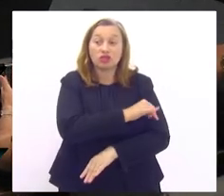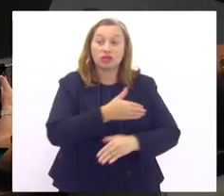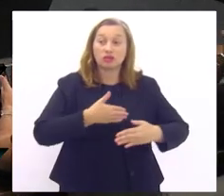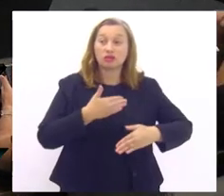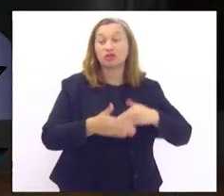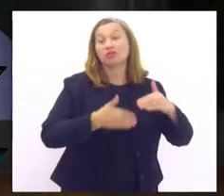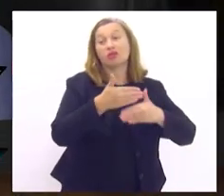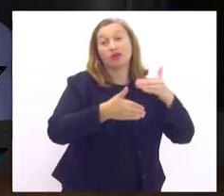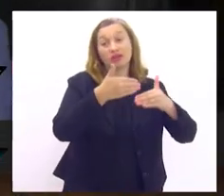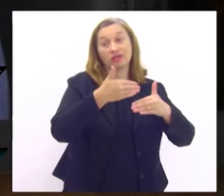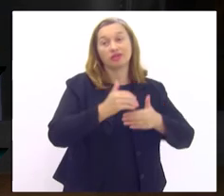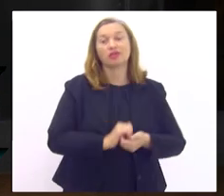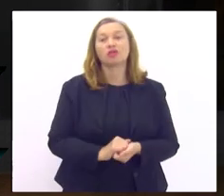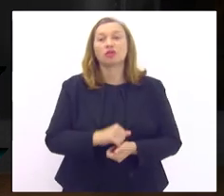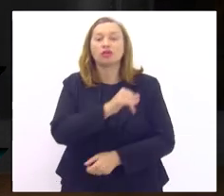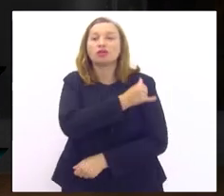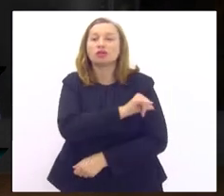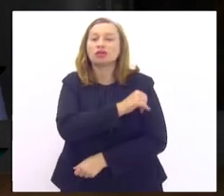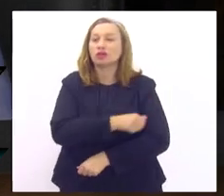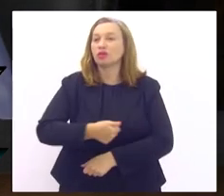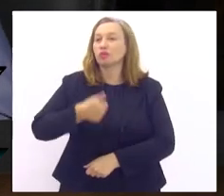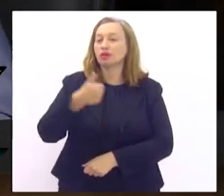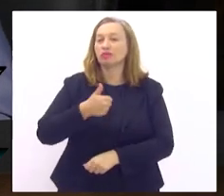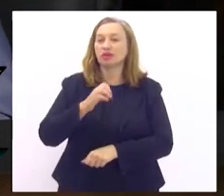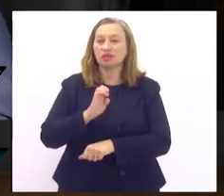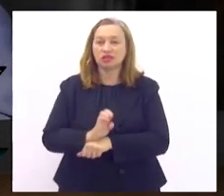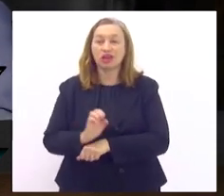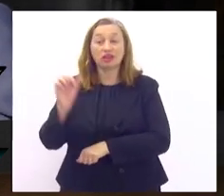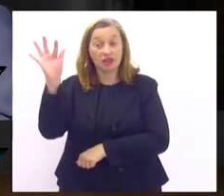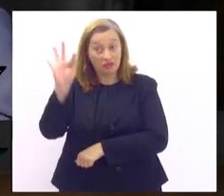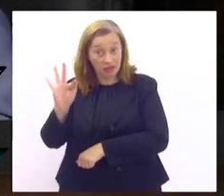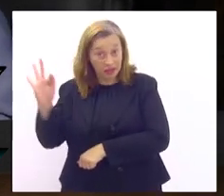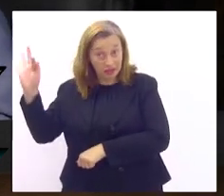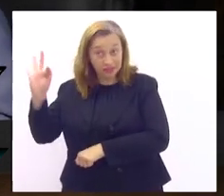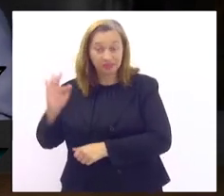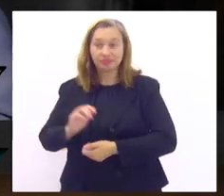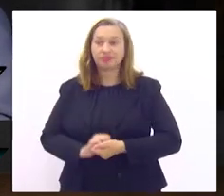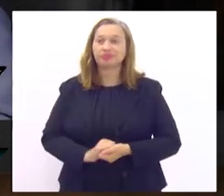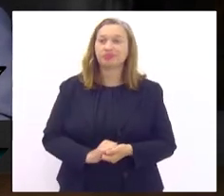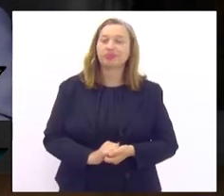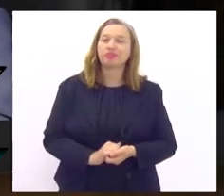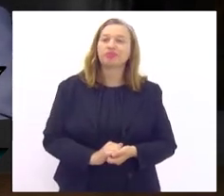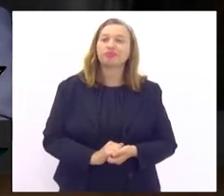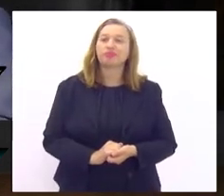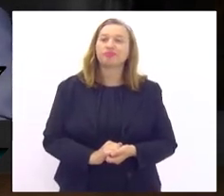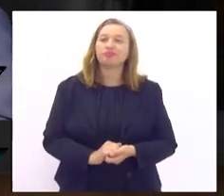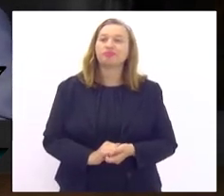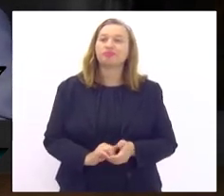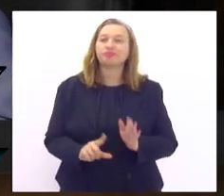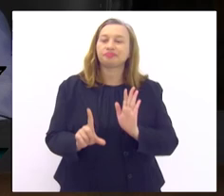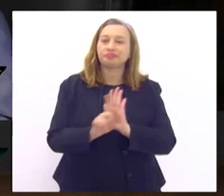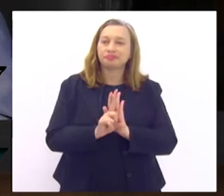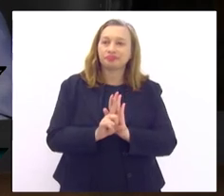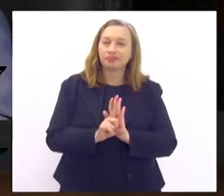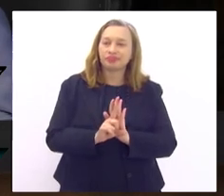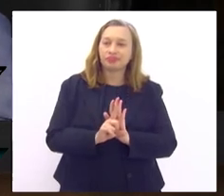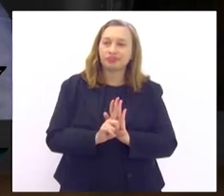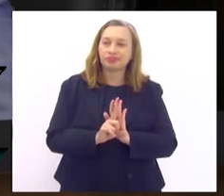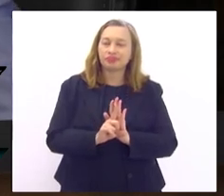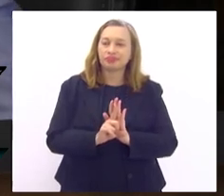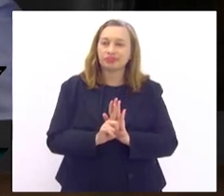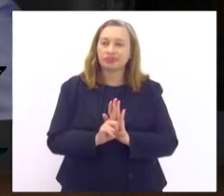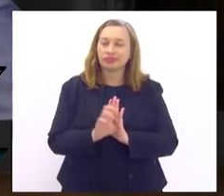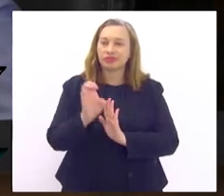o Rio de Janeiro é o primeiro estado da federação a fazer a lei da hemoglobina